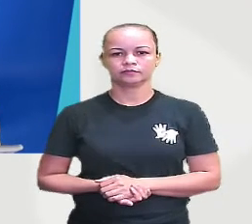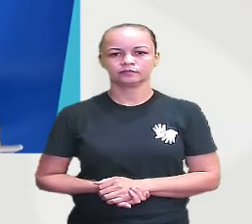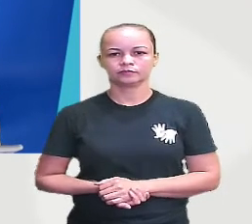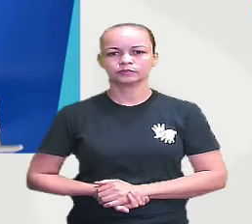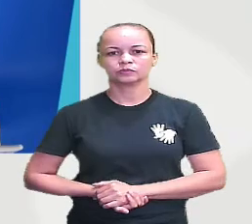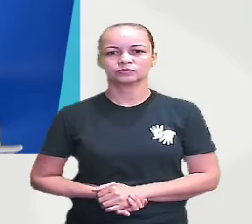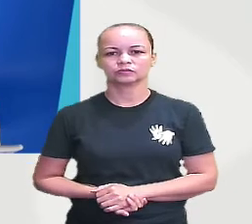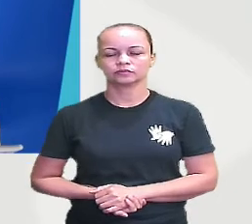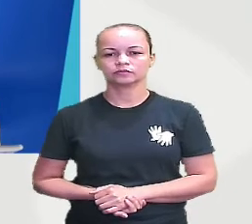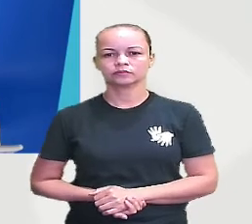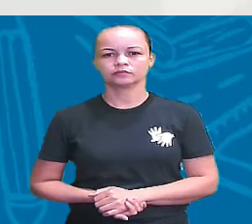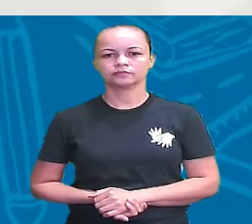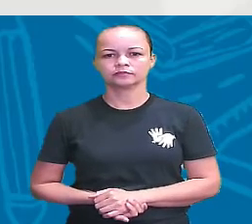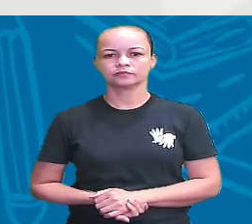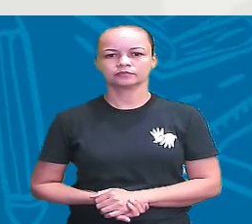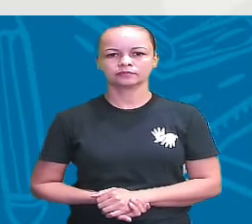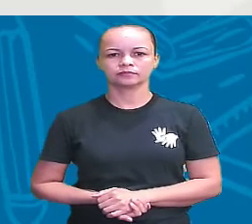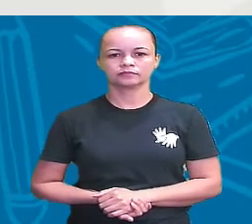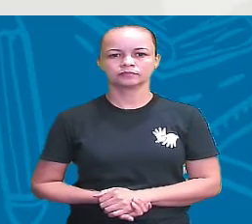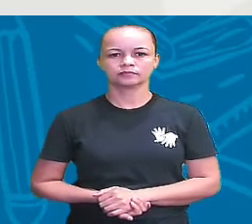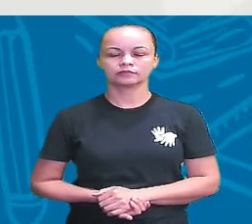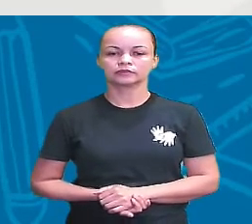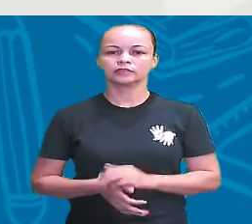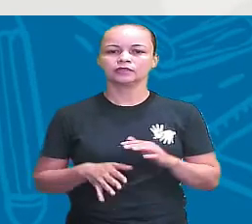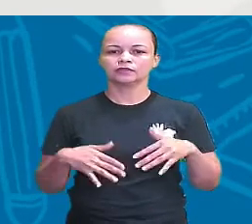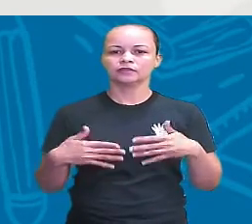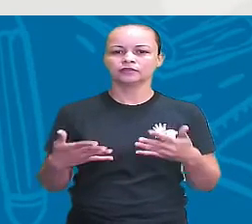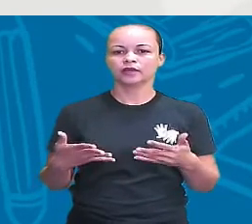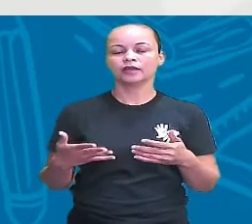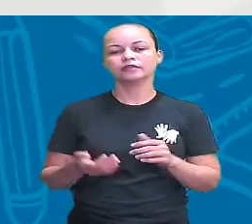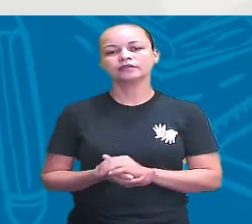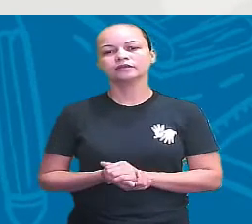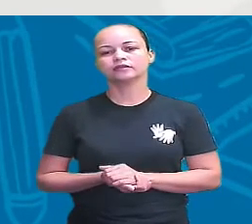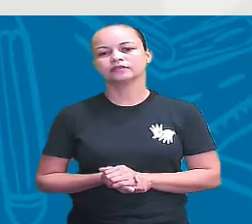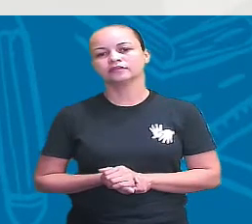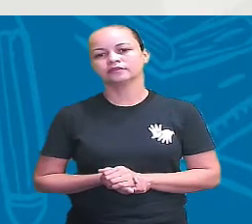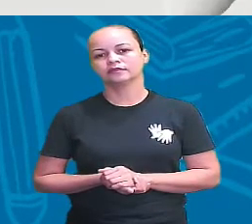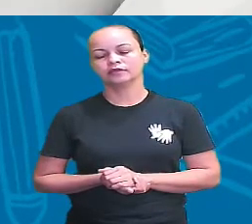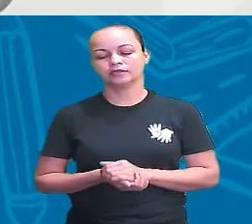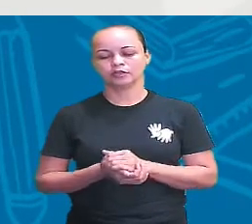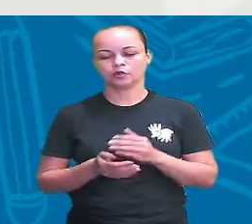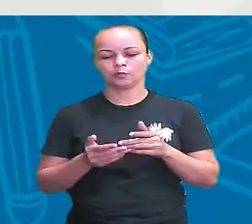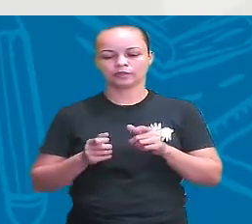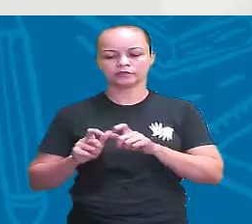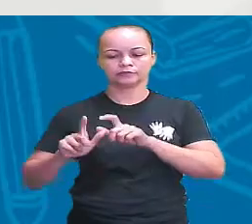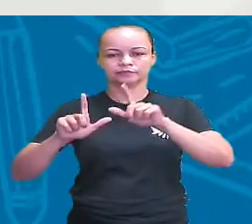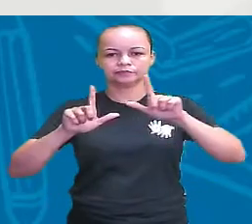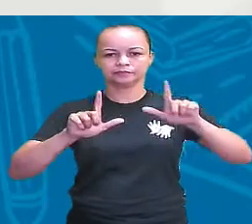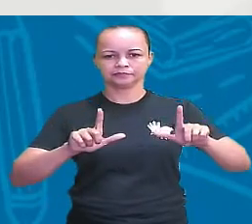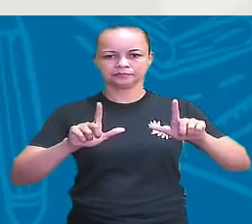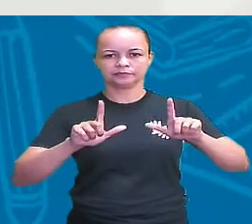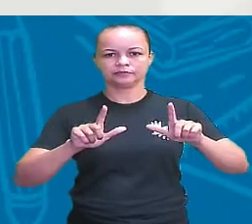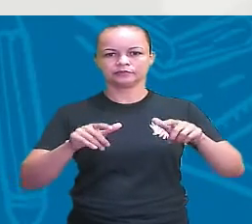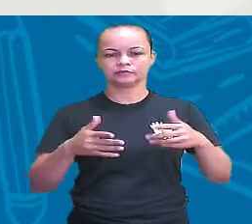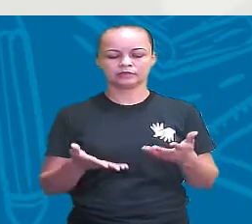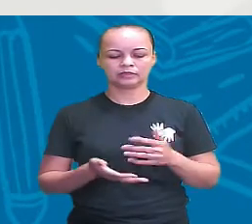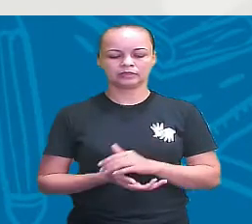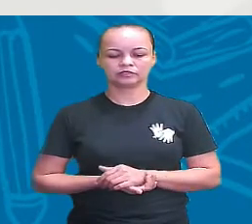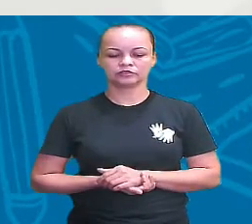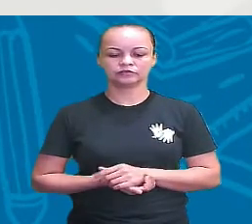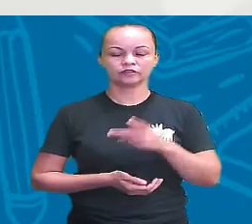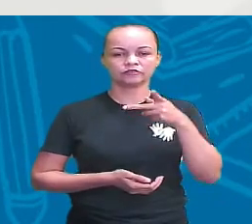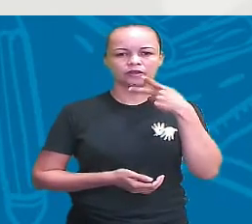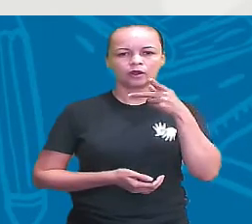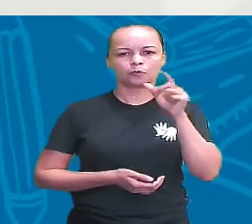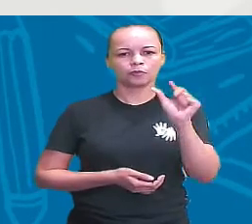Volta aqui comigo, por favor, gente. E aí, já vou pedir para a produção abrir a próxima imagem, que é, a vai falar um pouquinho